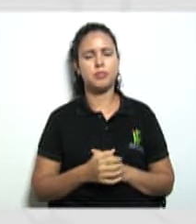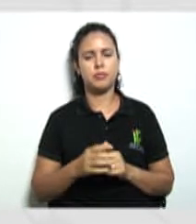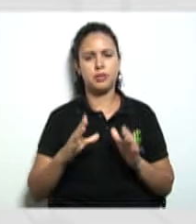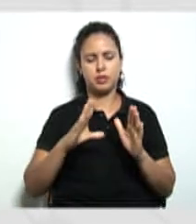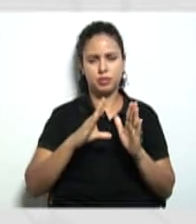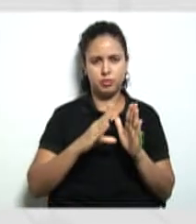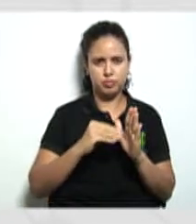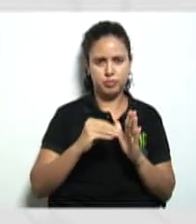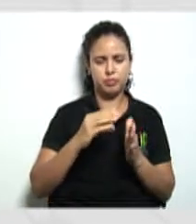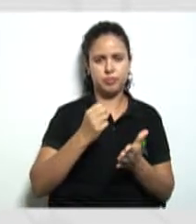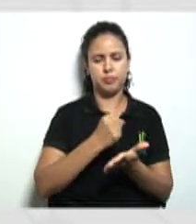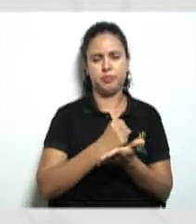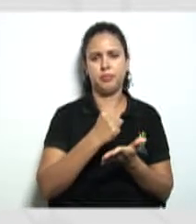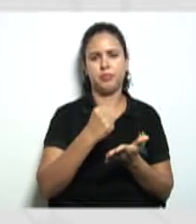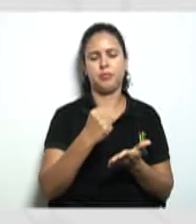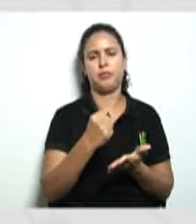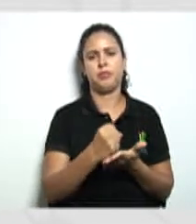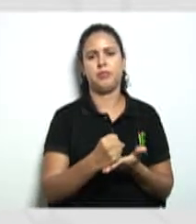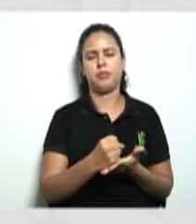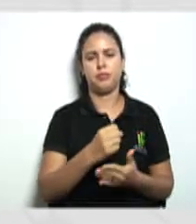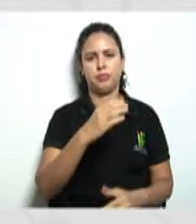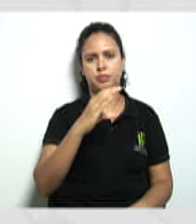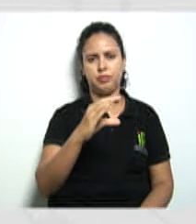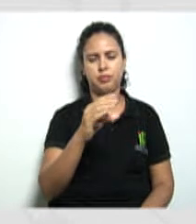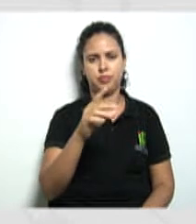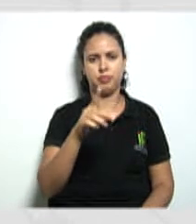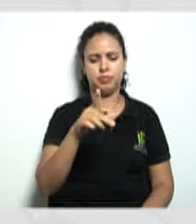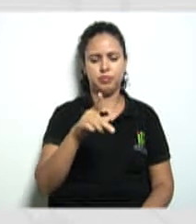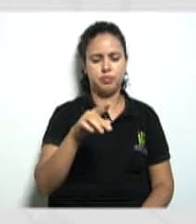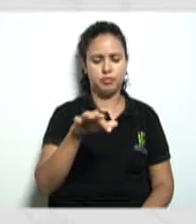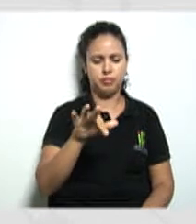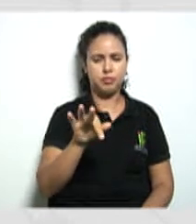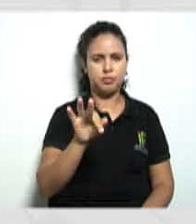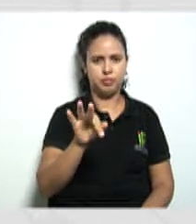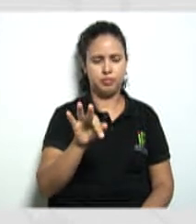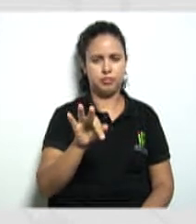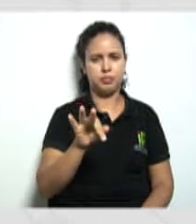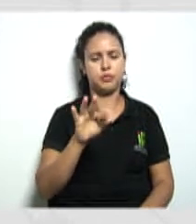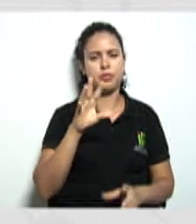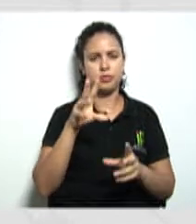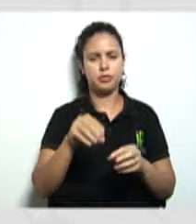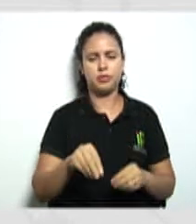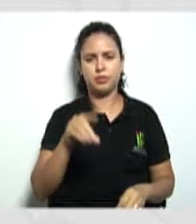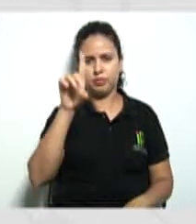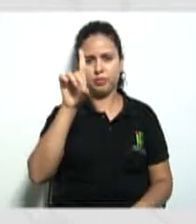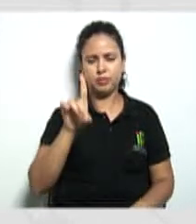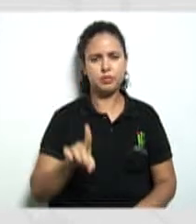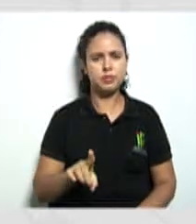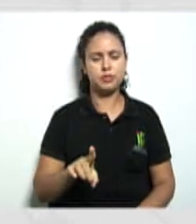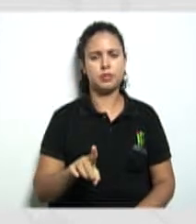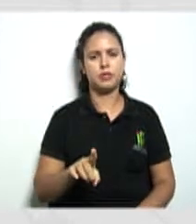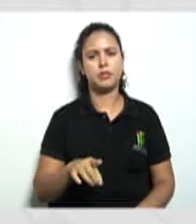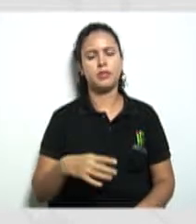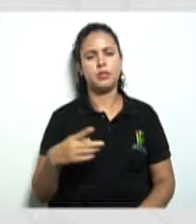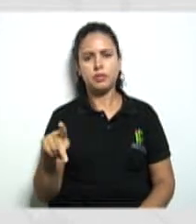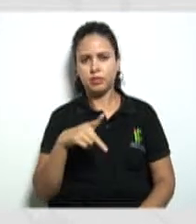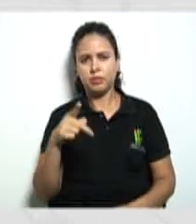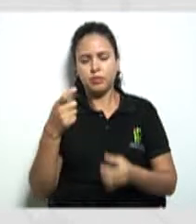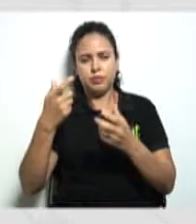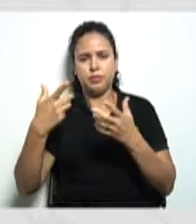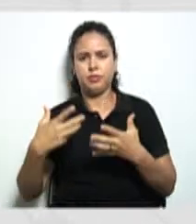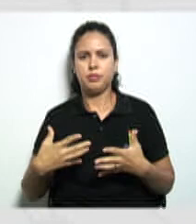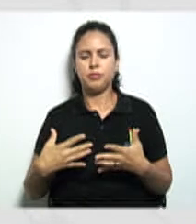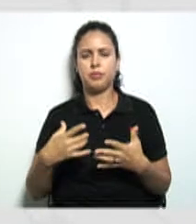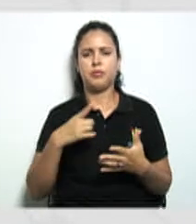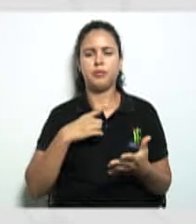cópia autenticada do cadastro de pessoa física que é o CPF que é o CPF dos diretores e como a professora Marisette falou que tem também